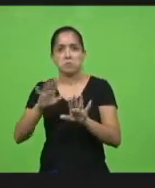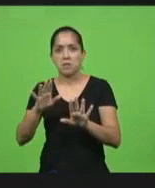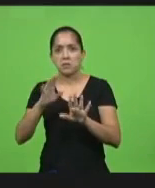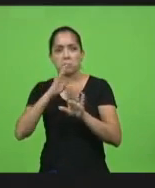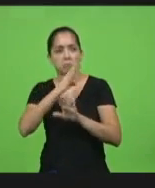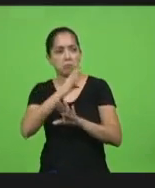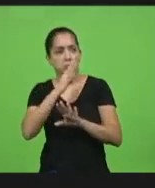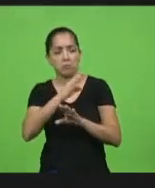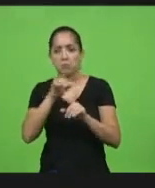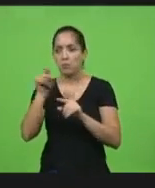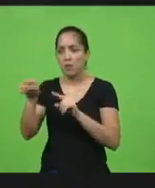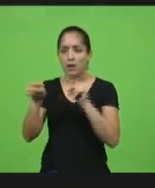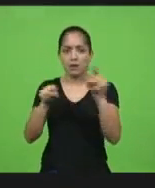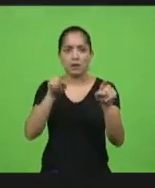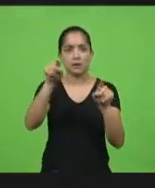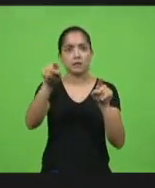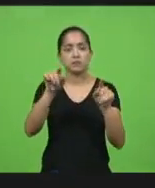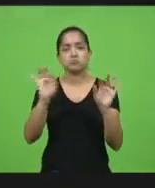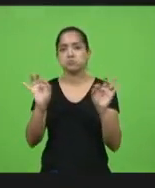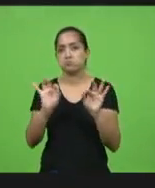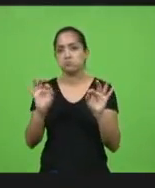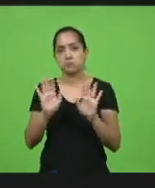apontando o dedo pra aqui pra ali